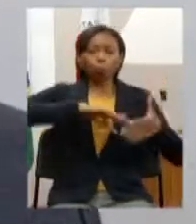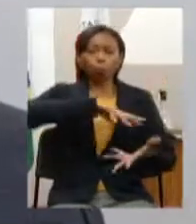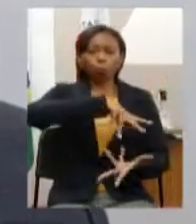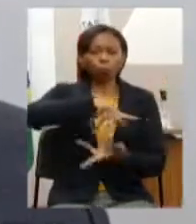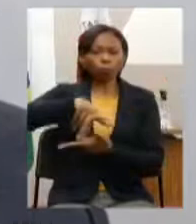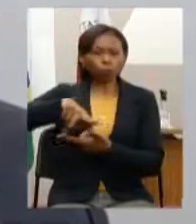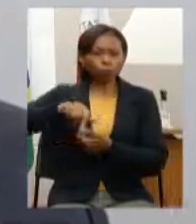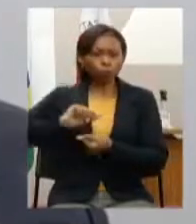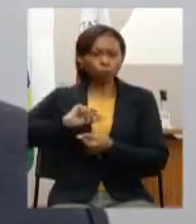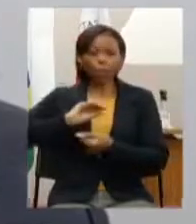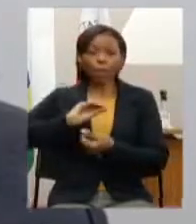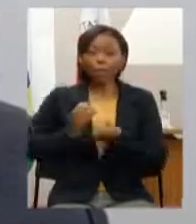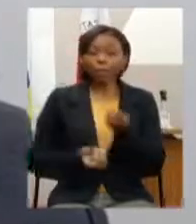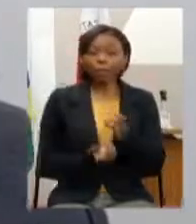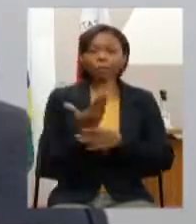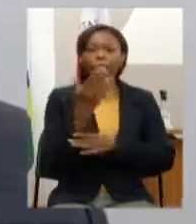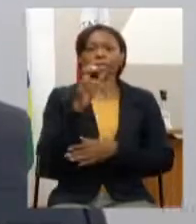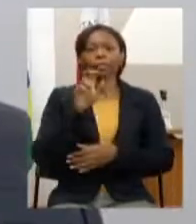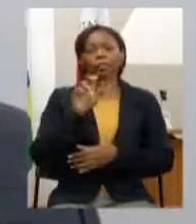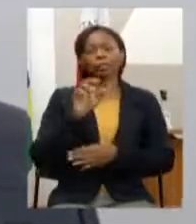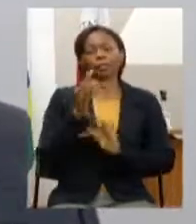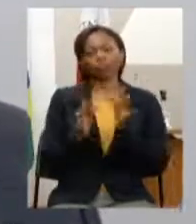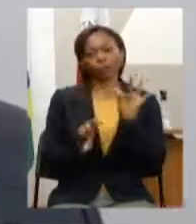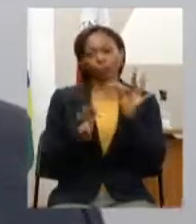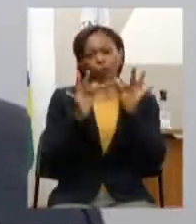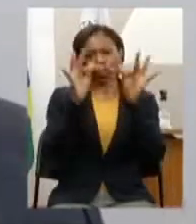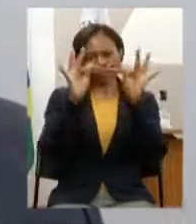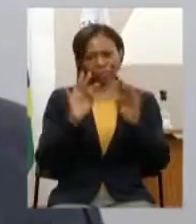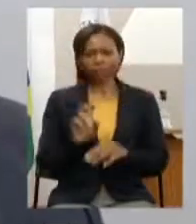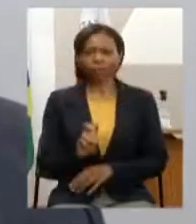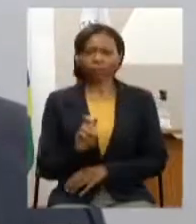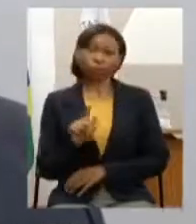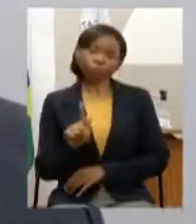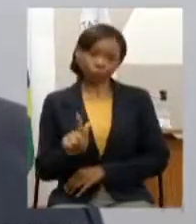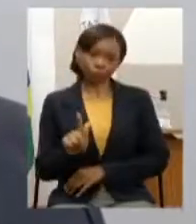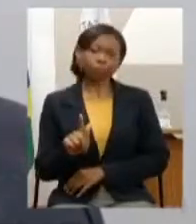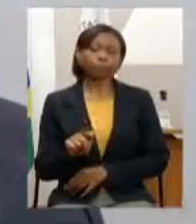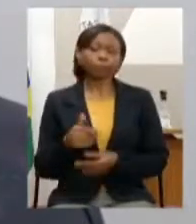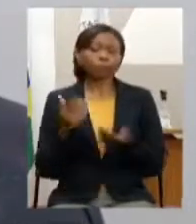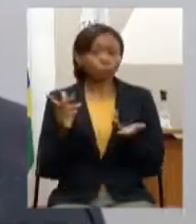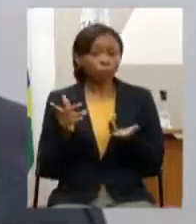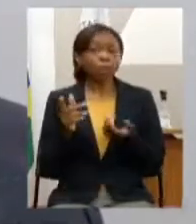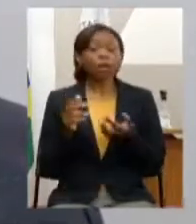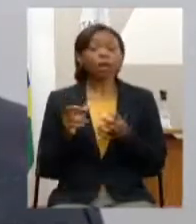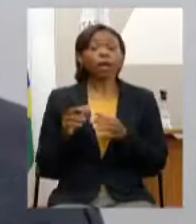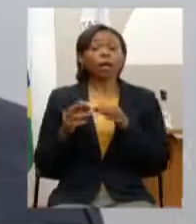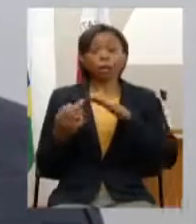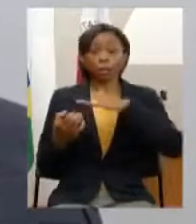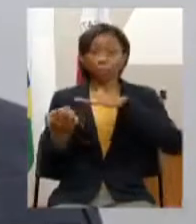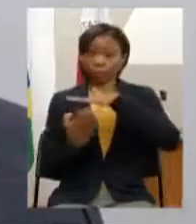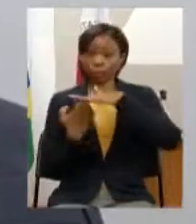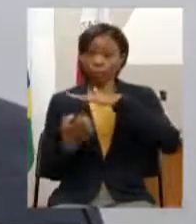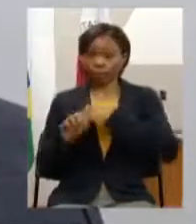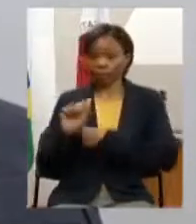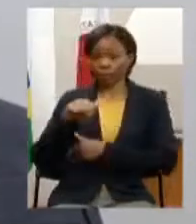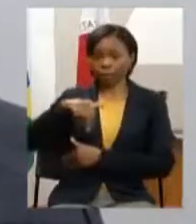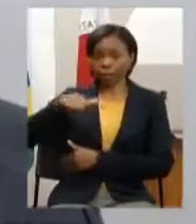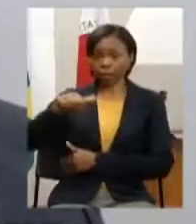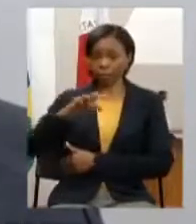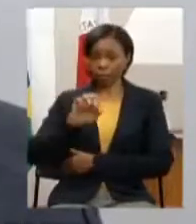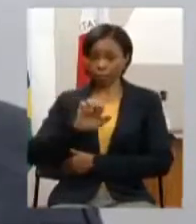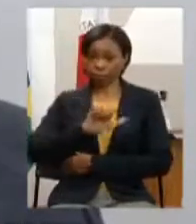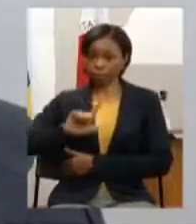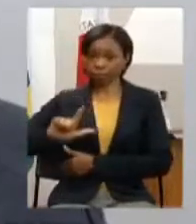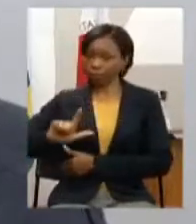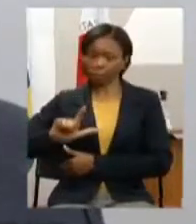esse tipo de tecnologia tá certo a Anatel que é responsável pelo procedimento limita-se a